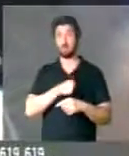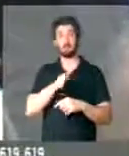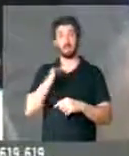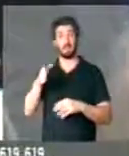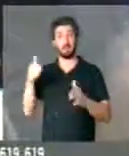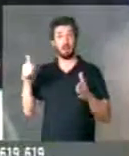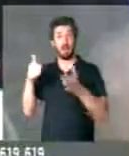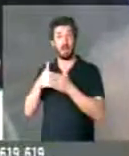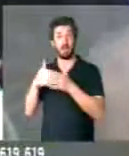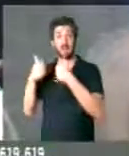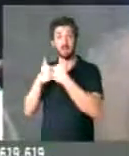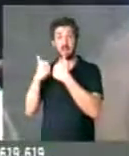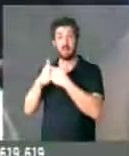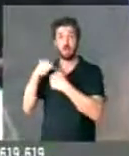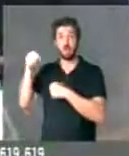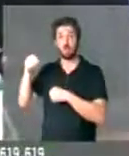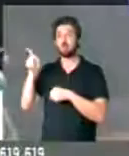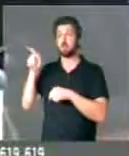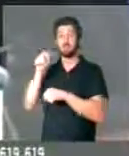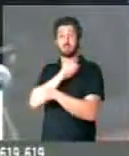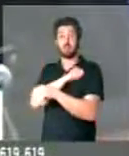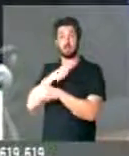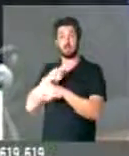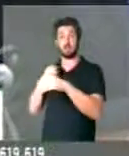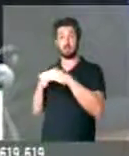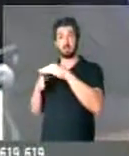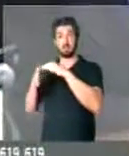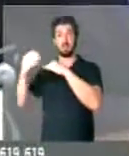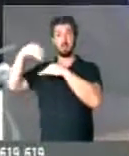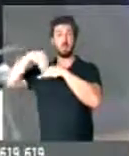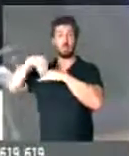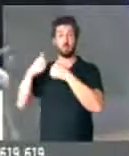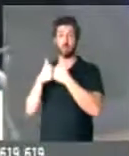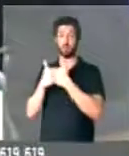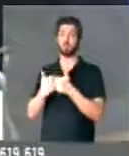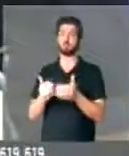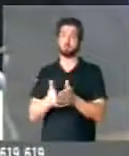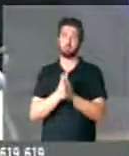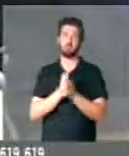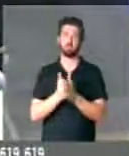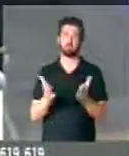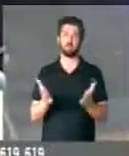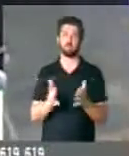até os ônibus, que eles já estão dentro dos ônibus. Por favor, Senhor Presidente. Senhor Presidente.